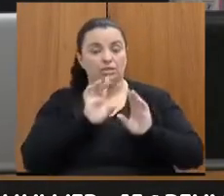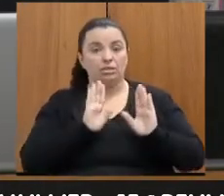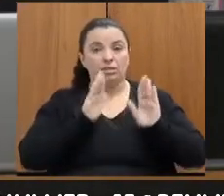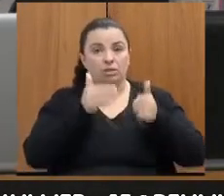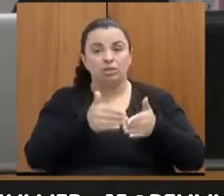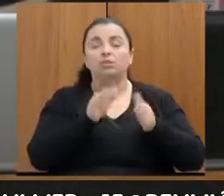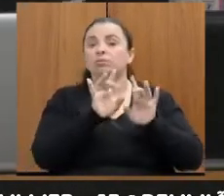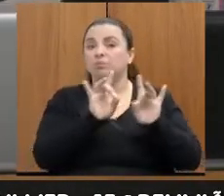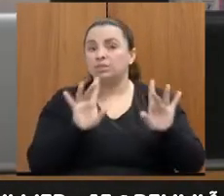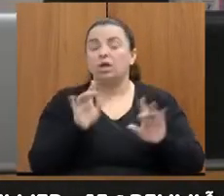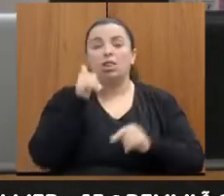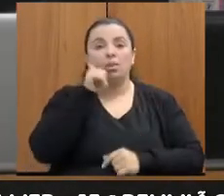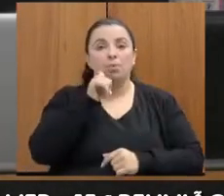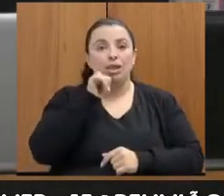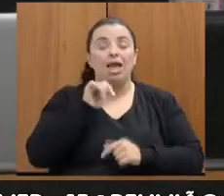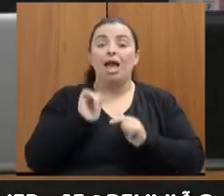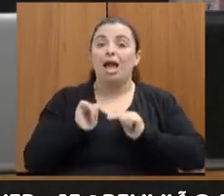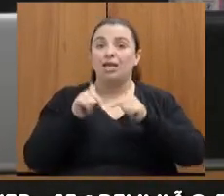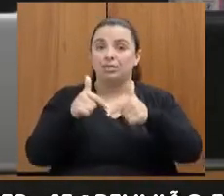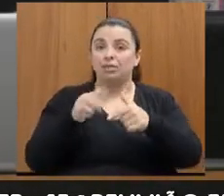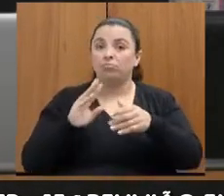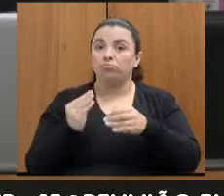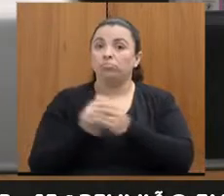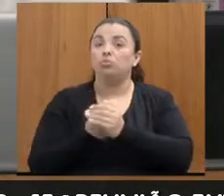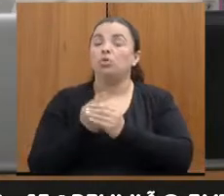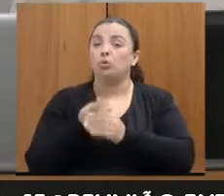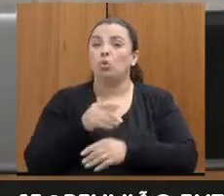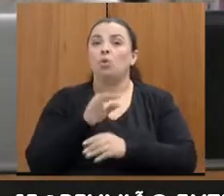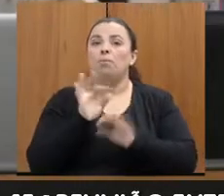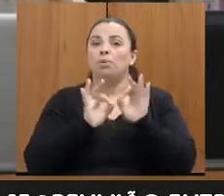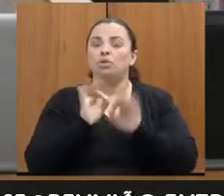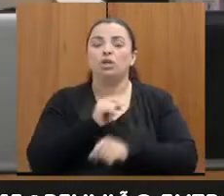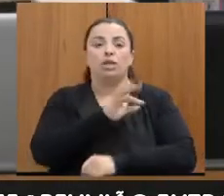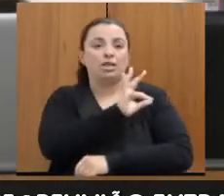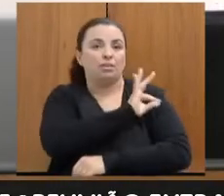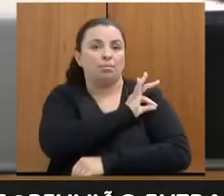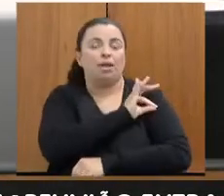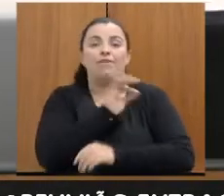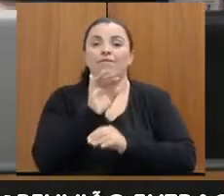ação integrante do Assembleia Fiscaliza Mais.